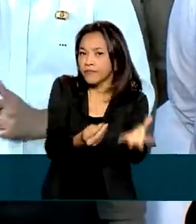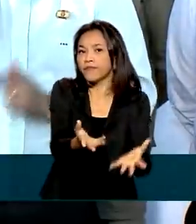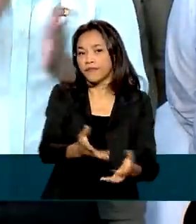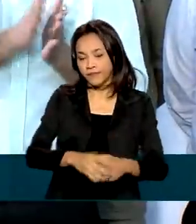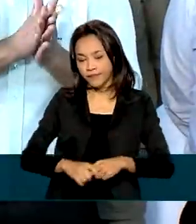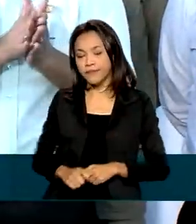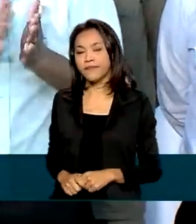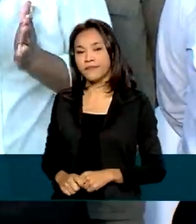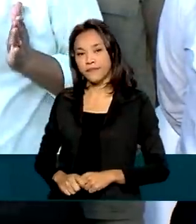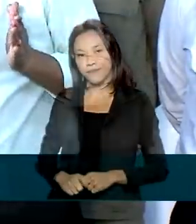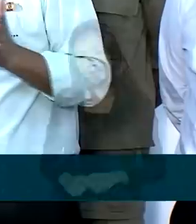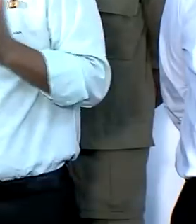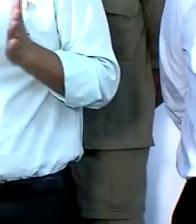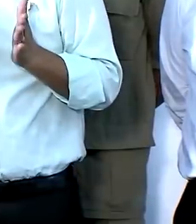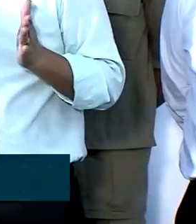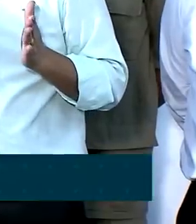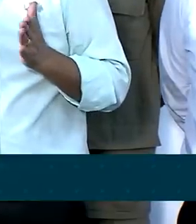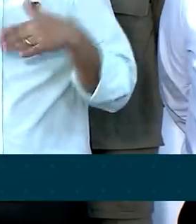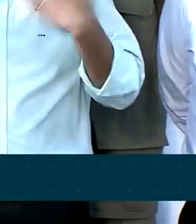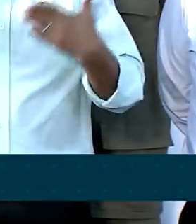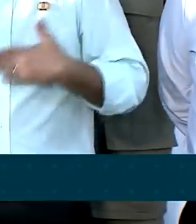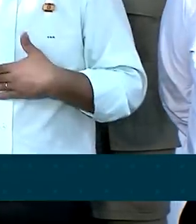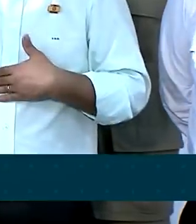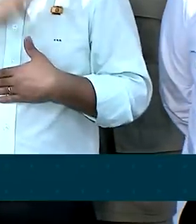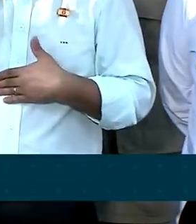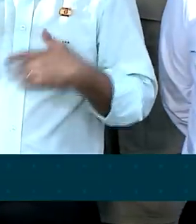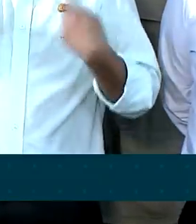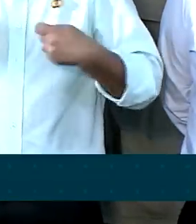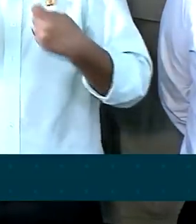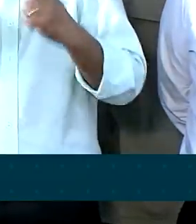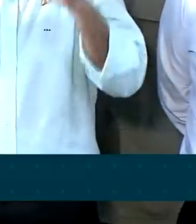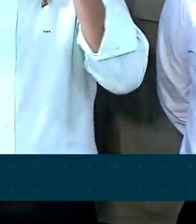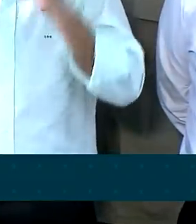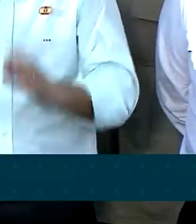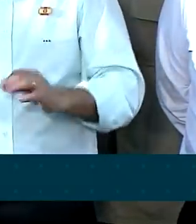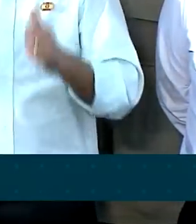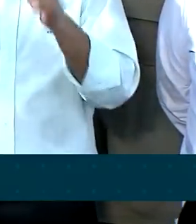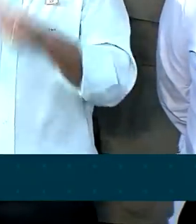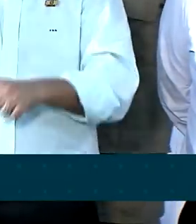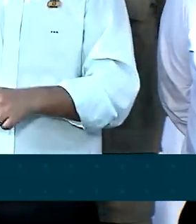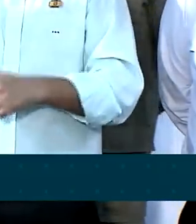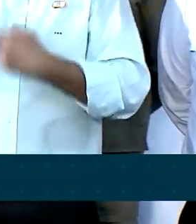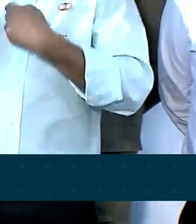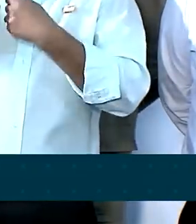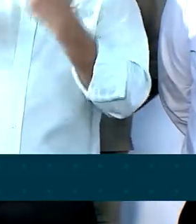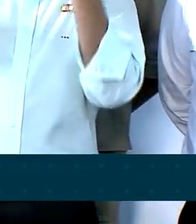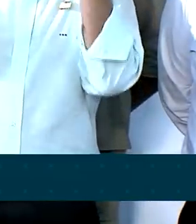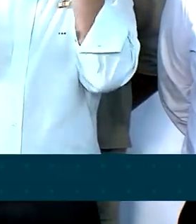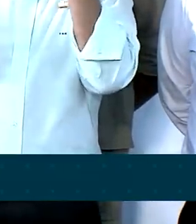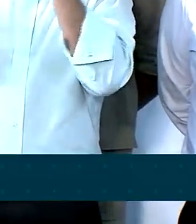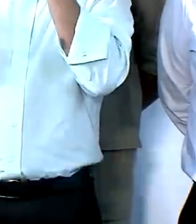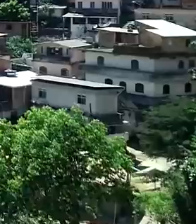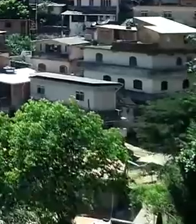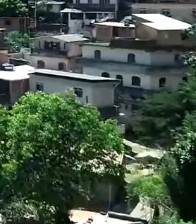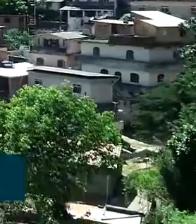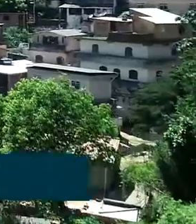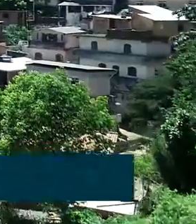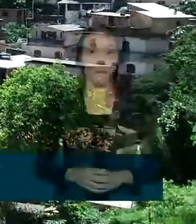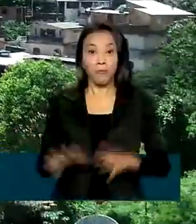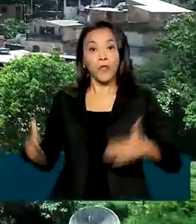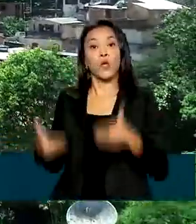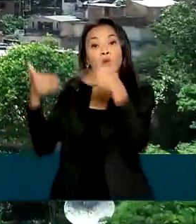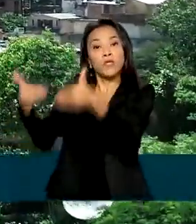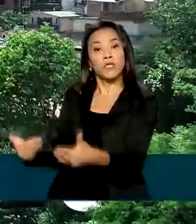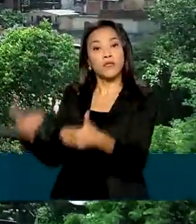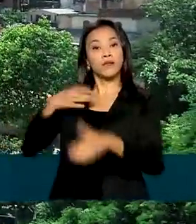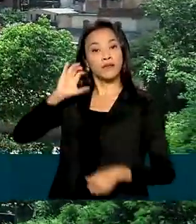saber, por exemplo, qual a necessidade de reconstrução depois que normalizar o processo dentro da própria cidade. O Ministério da